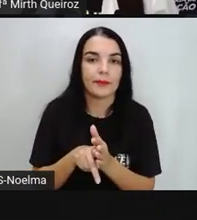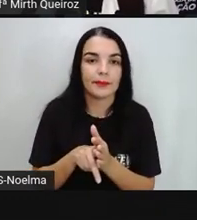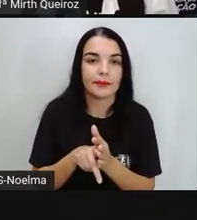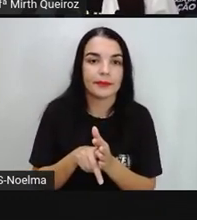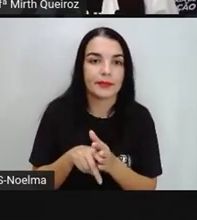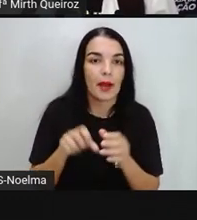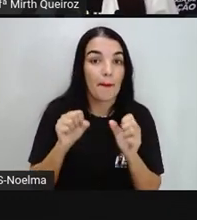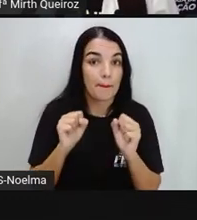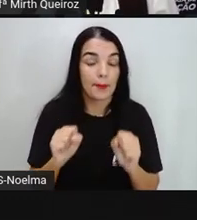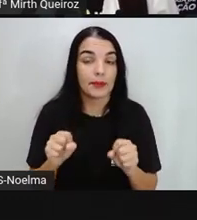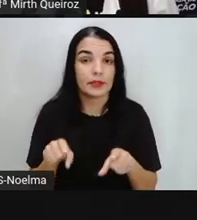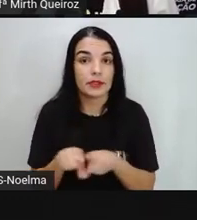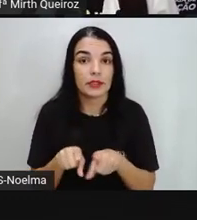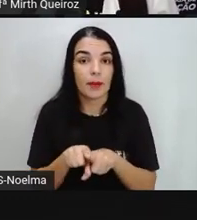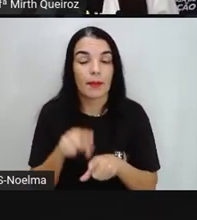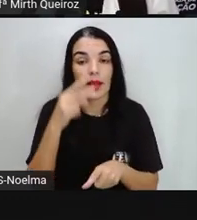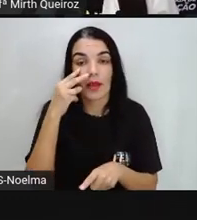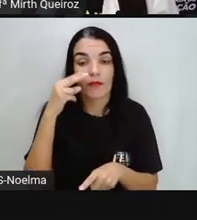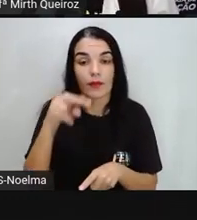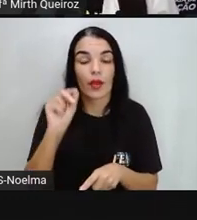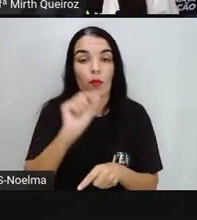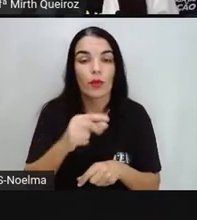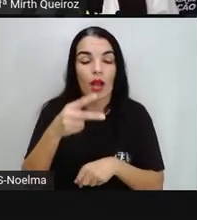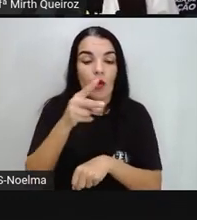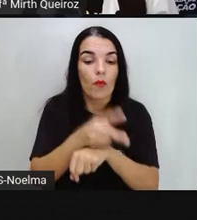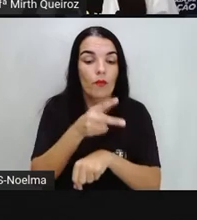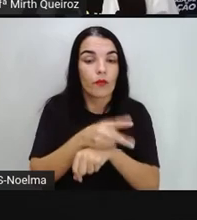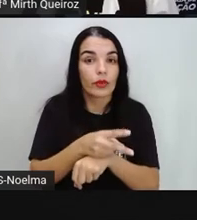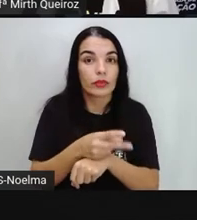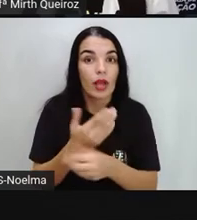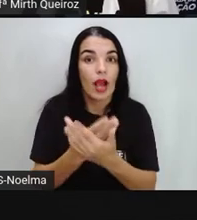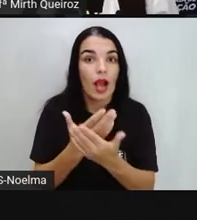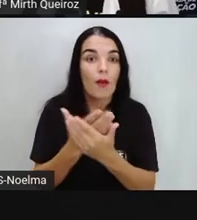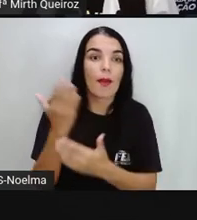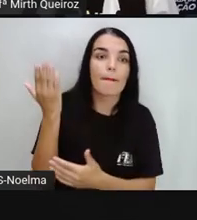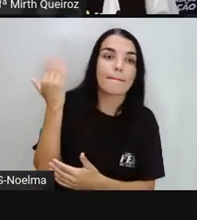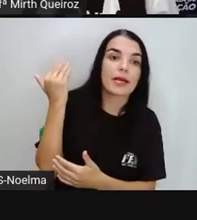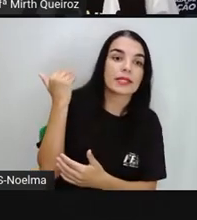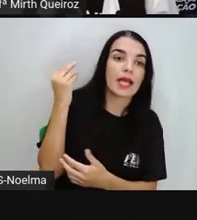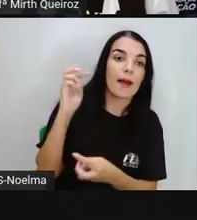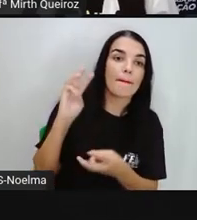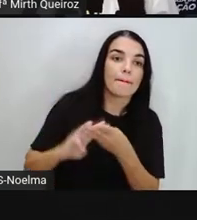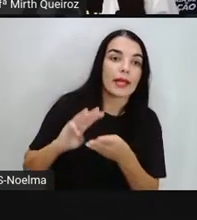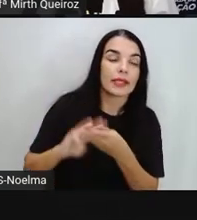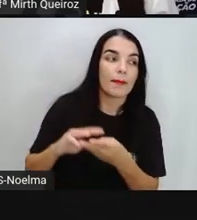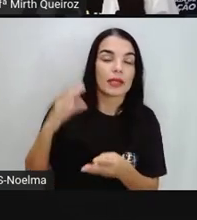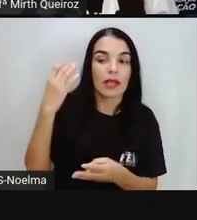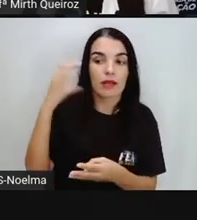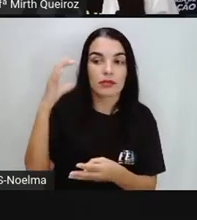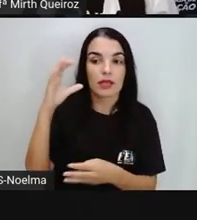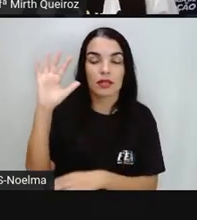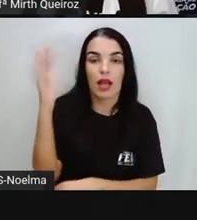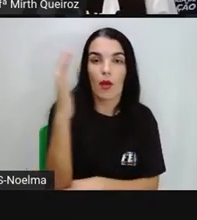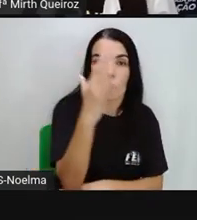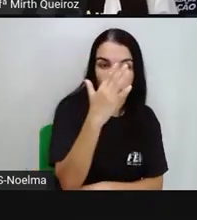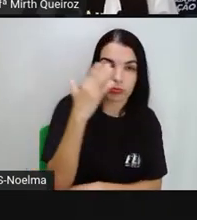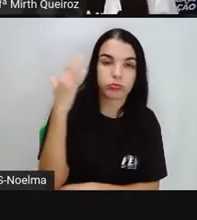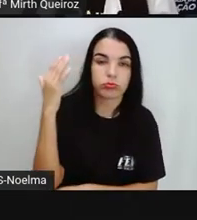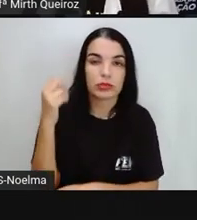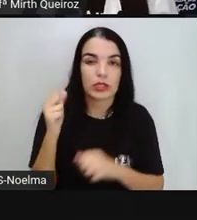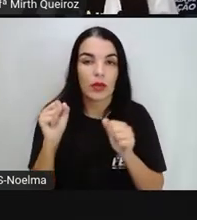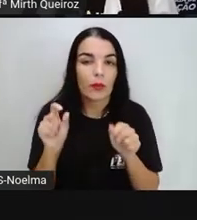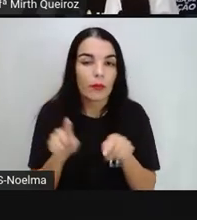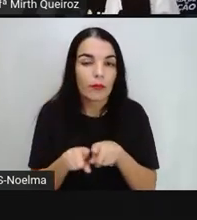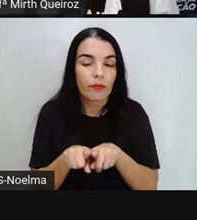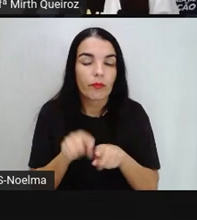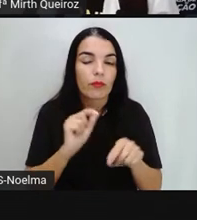vocês podem estar vendo o vídeo, né? Da aula anterior, de Matemática e Ciências da Natureza, a aula que nós falamos sobre cadeia